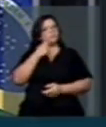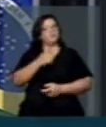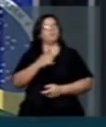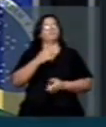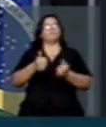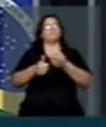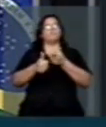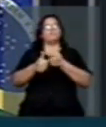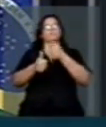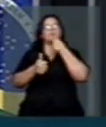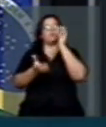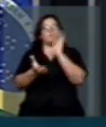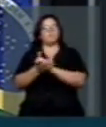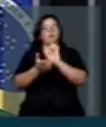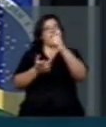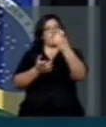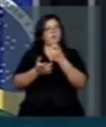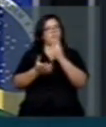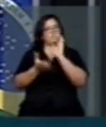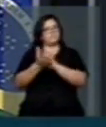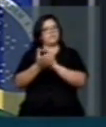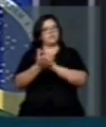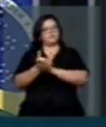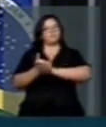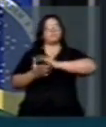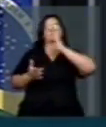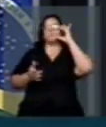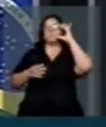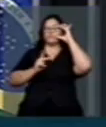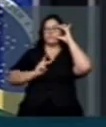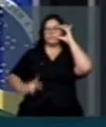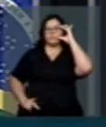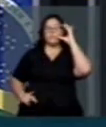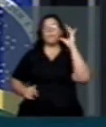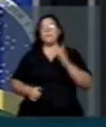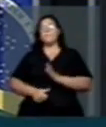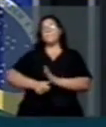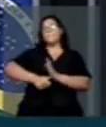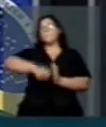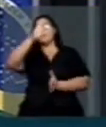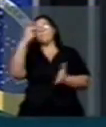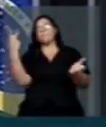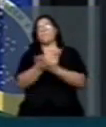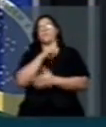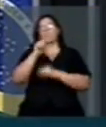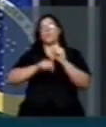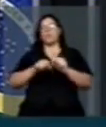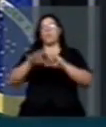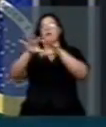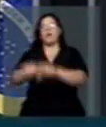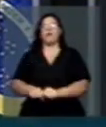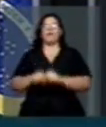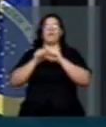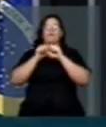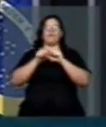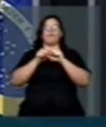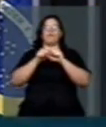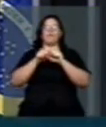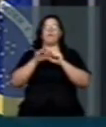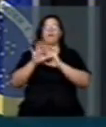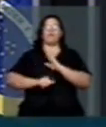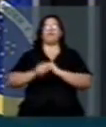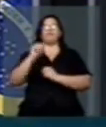Dilma Rousseff, o senhor Cláudio Galeno, foi o homem que primeiro sequestrou um avião em nosso país.